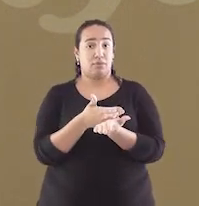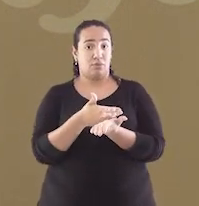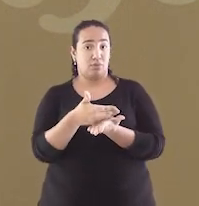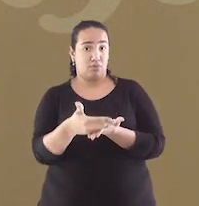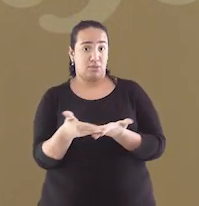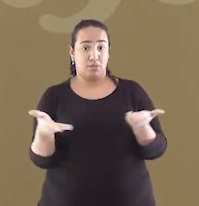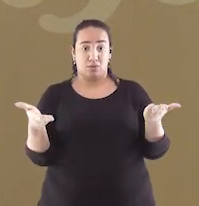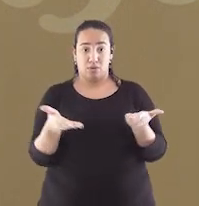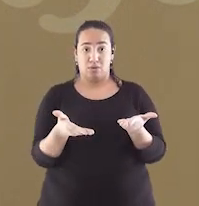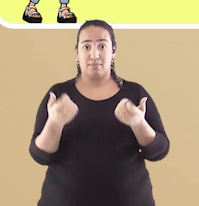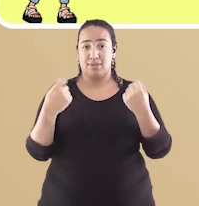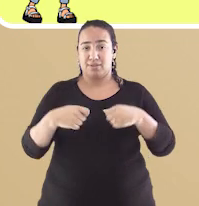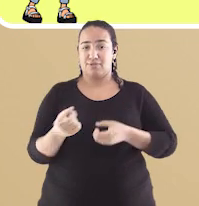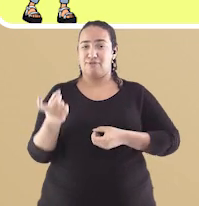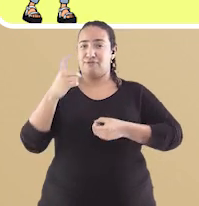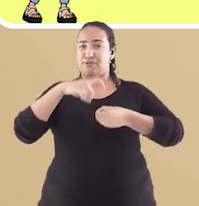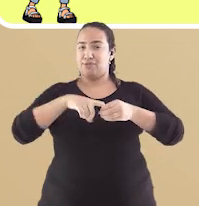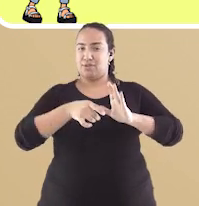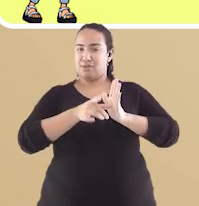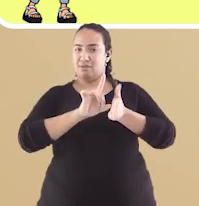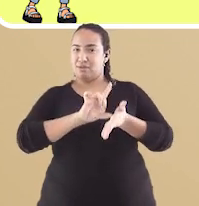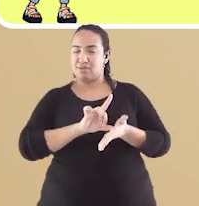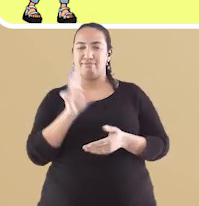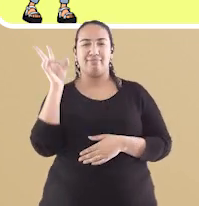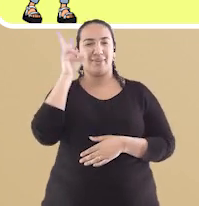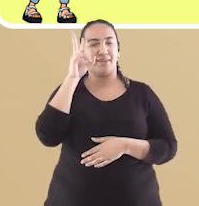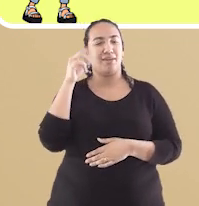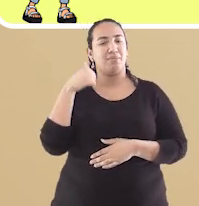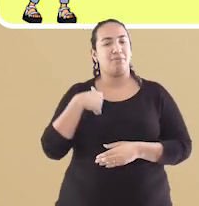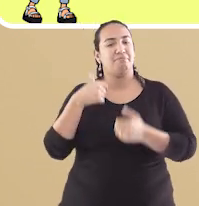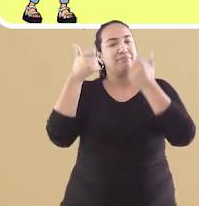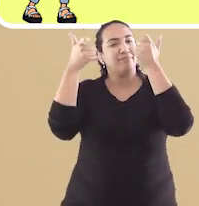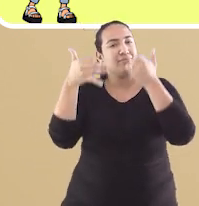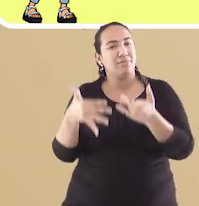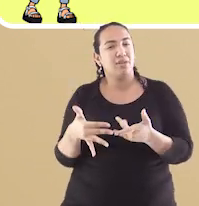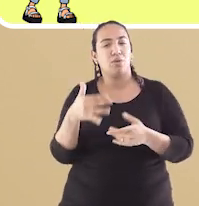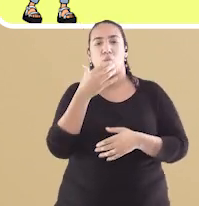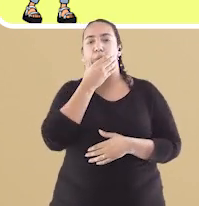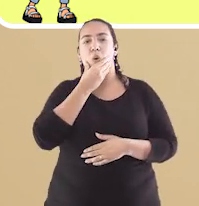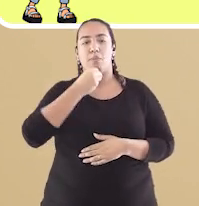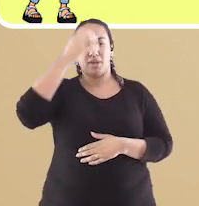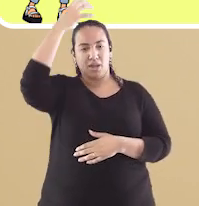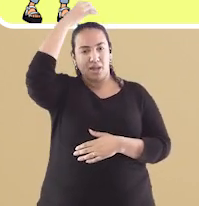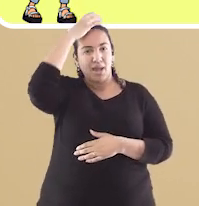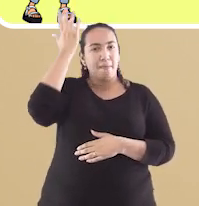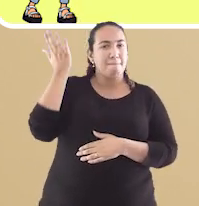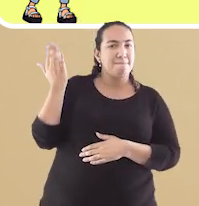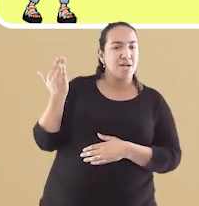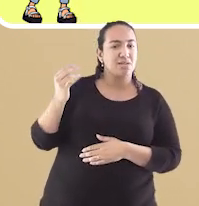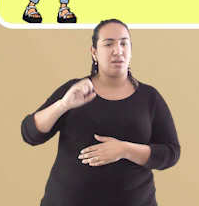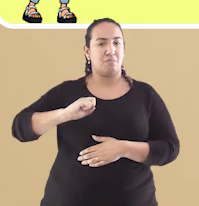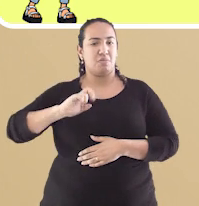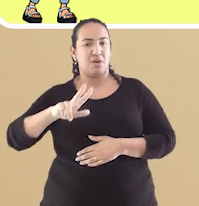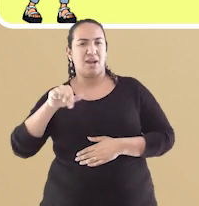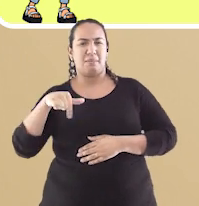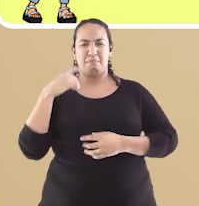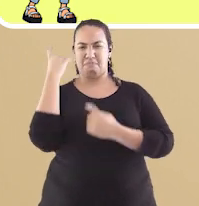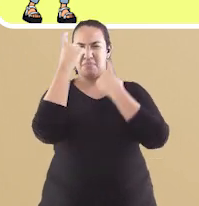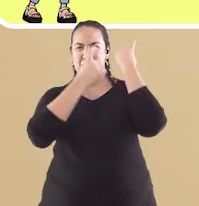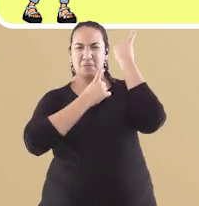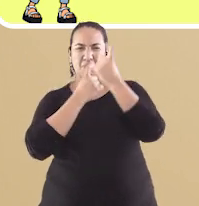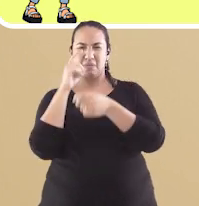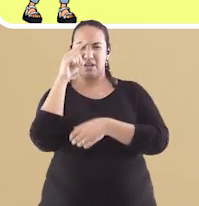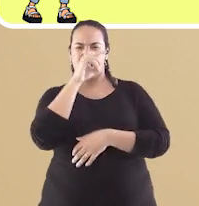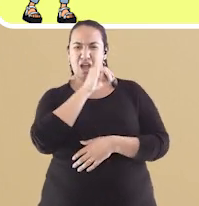voltar um pouquinho. No início da aula, vimos que Dom João estava em Portugal super preocupado com o imperador francês,